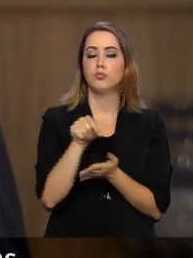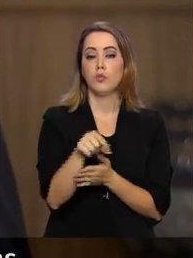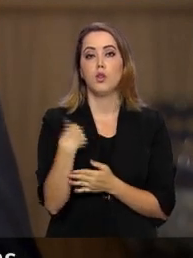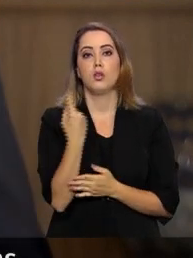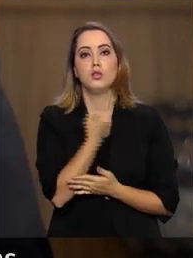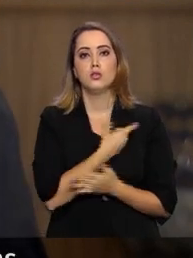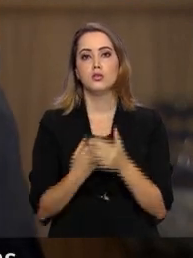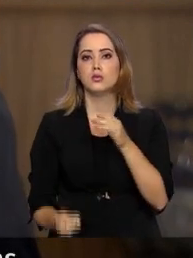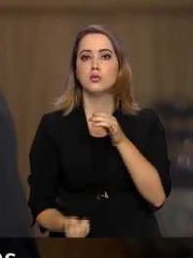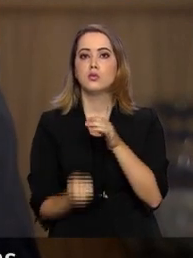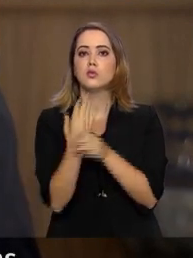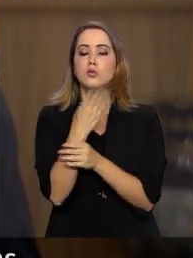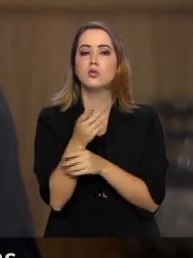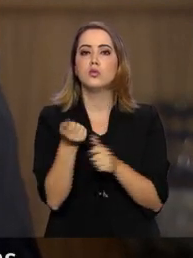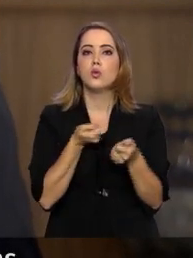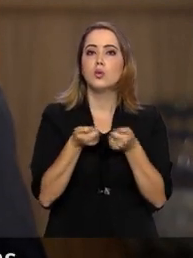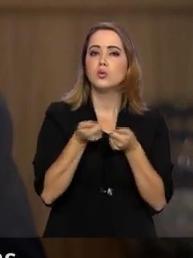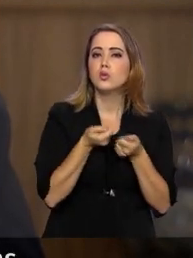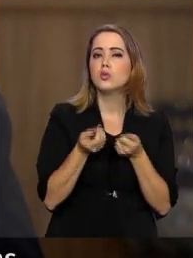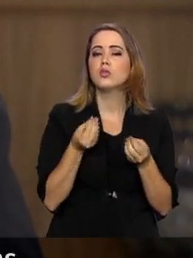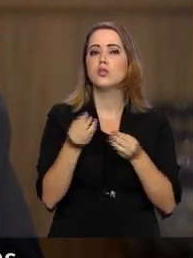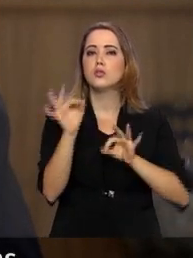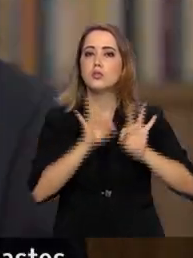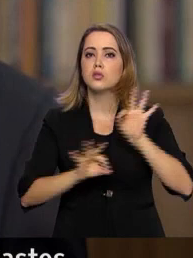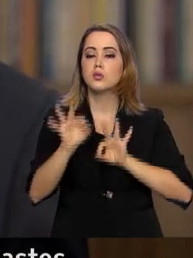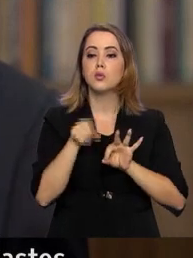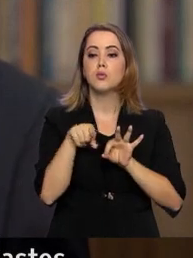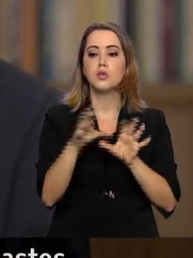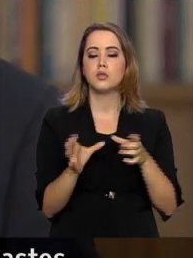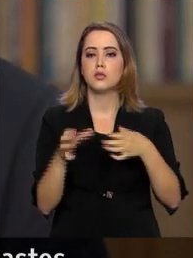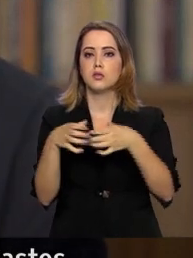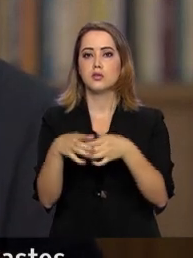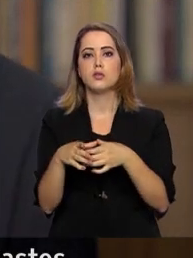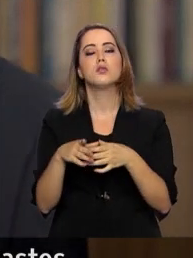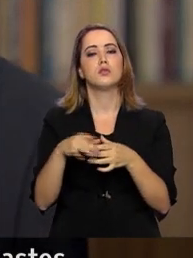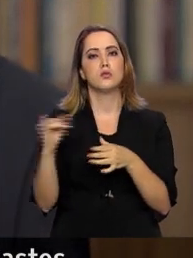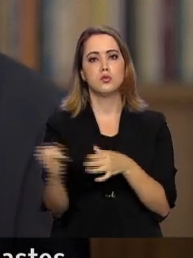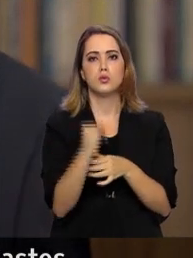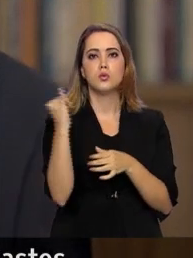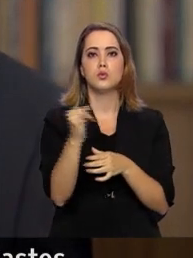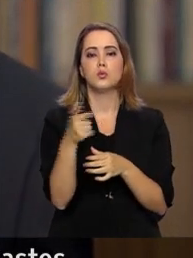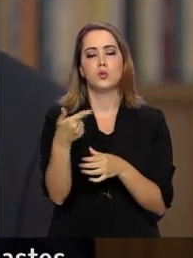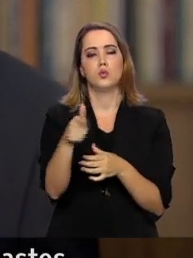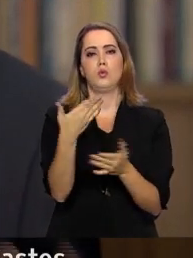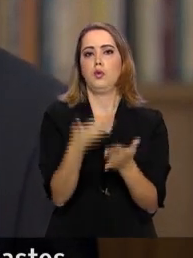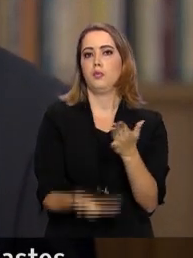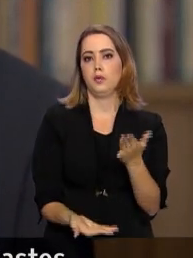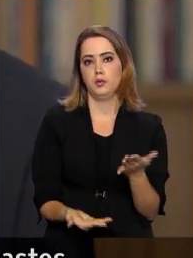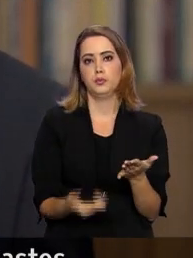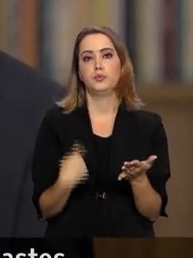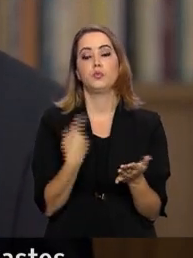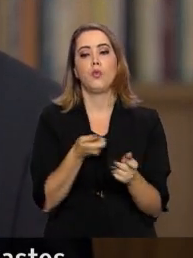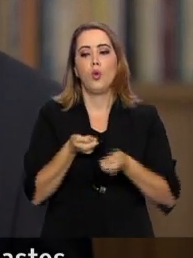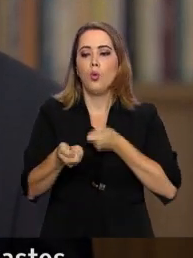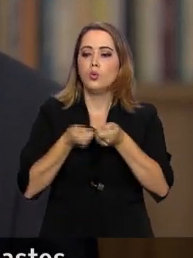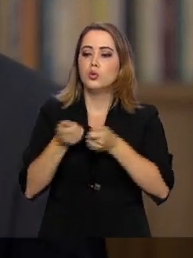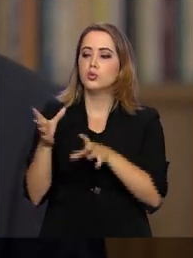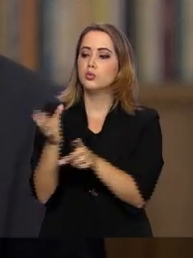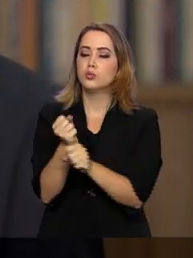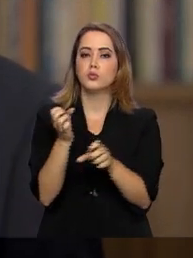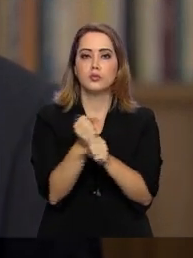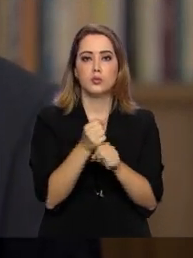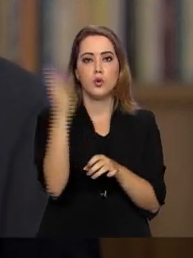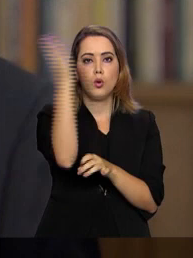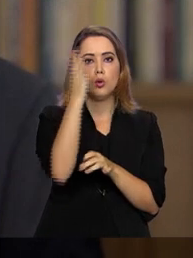mecanismos para garantir que essas áreas prioritárias não terão perdas. Com o controle dos gastos,